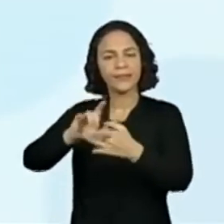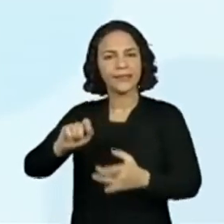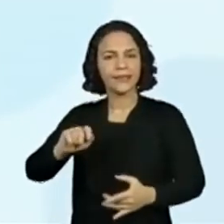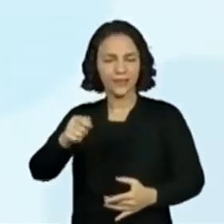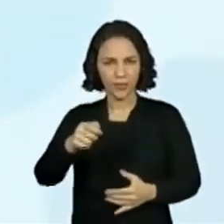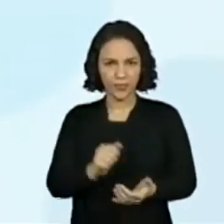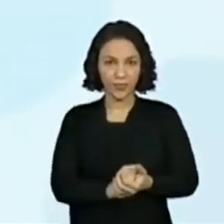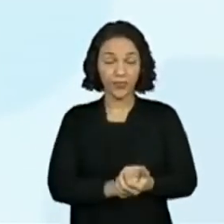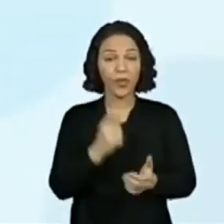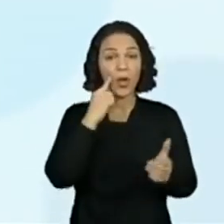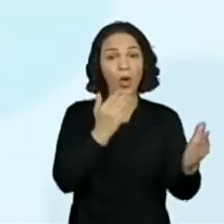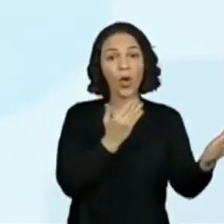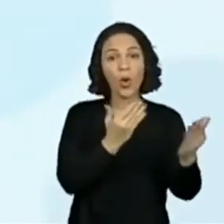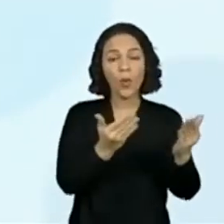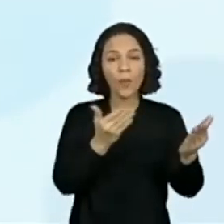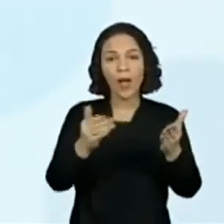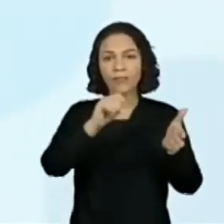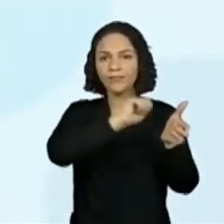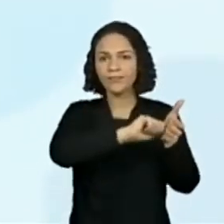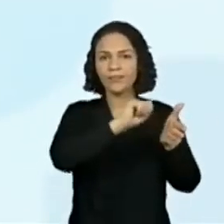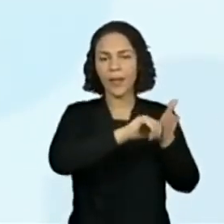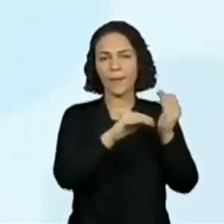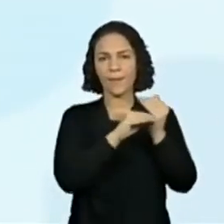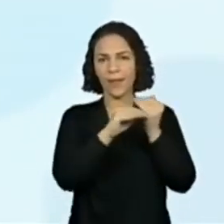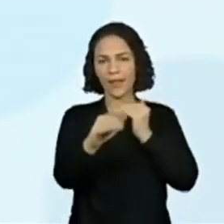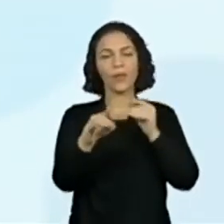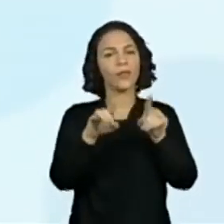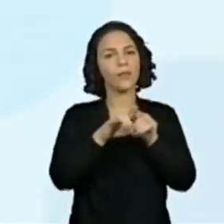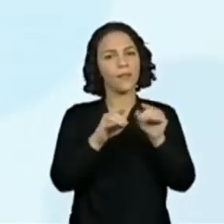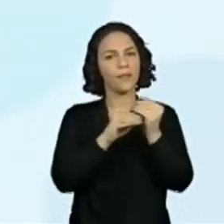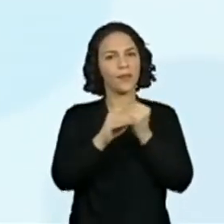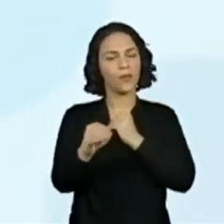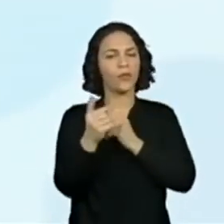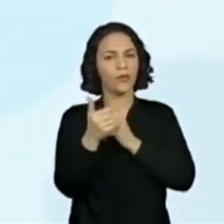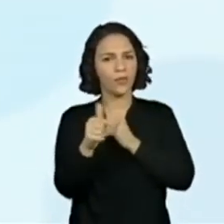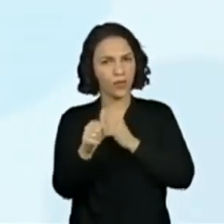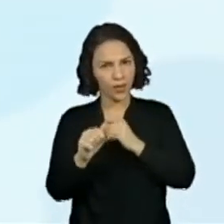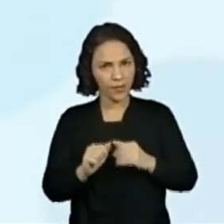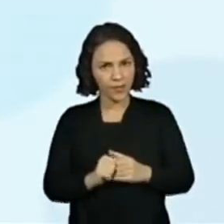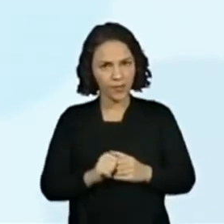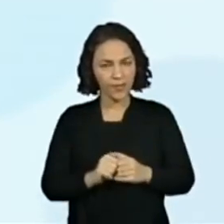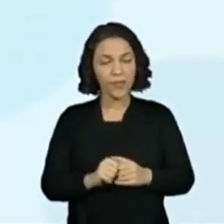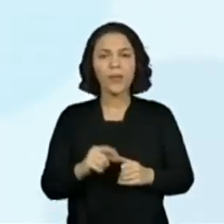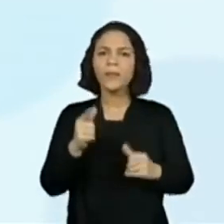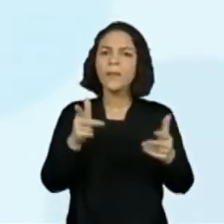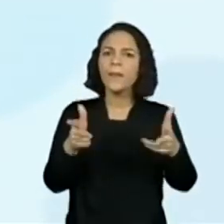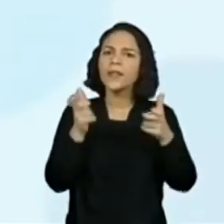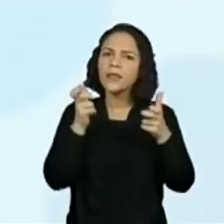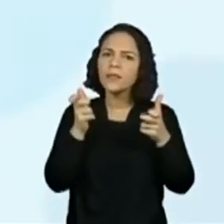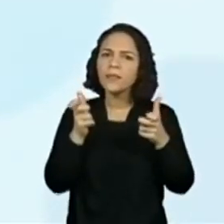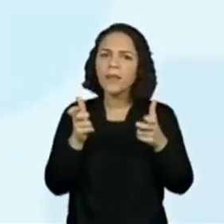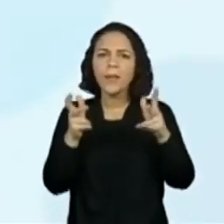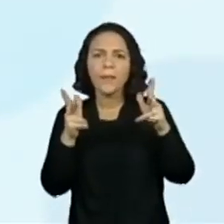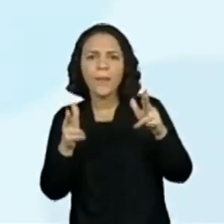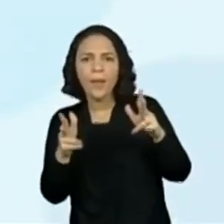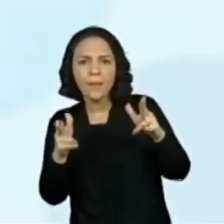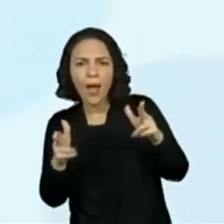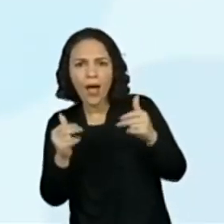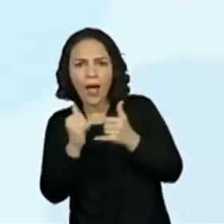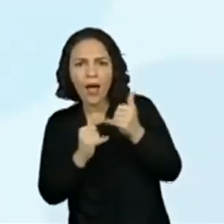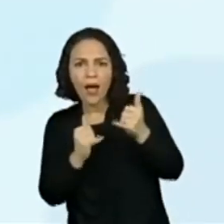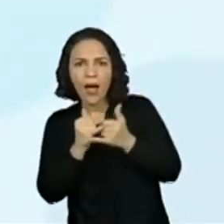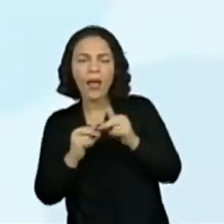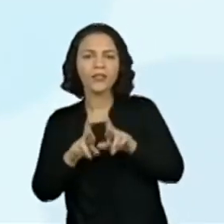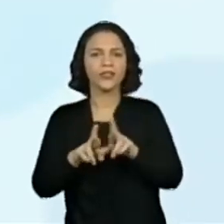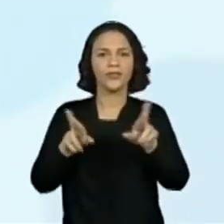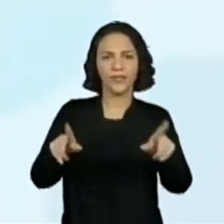convencionais e não convencionais, observando semelhanças e diferenças.